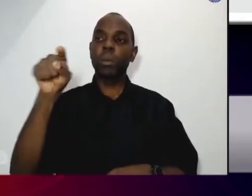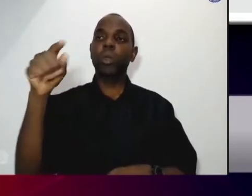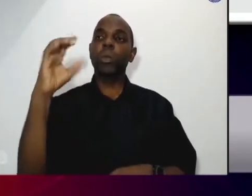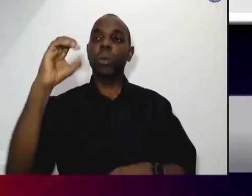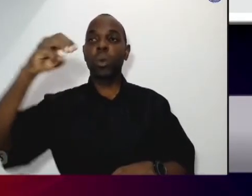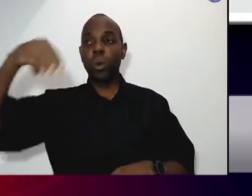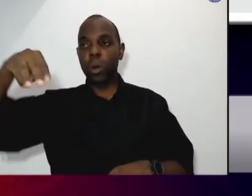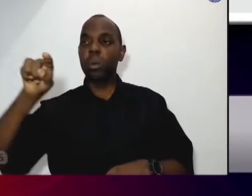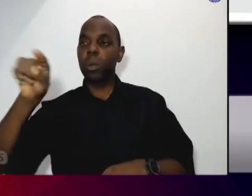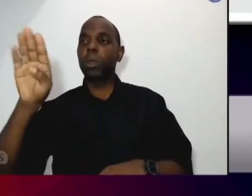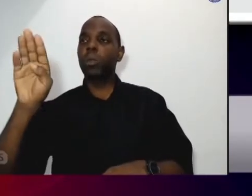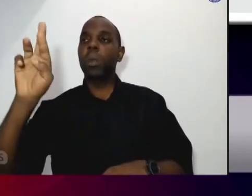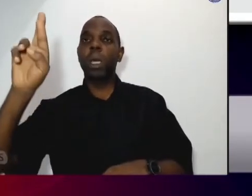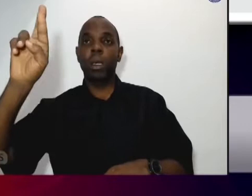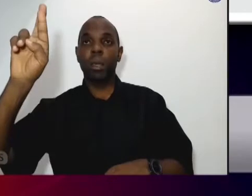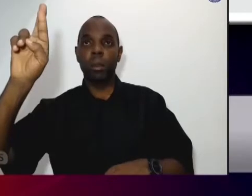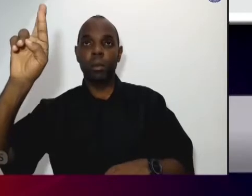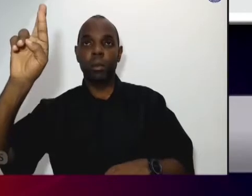Nossa Missão